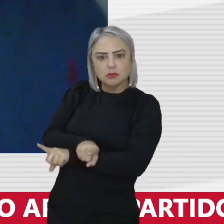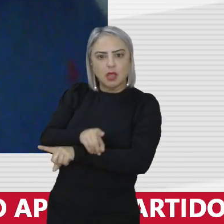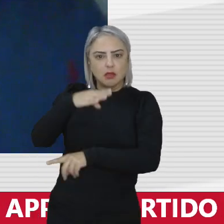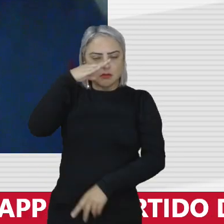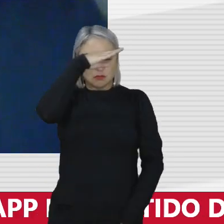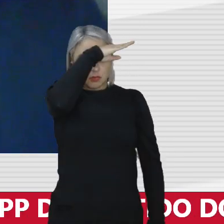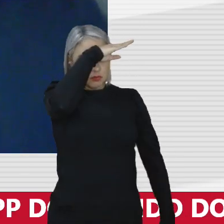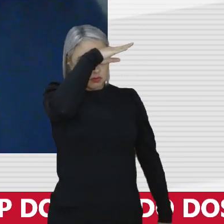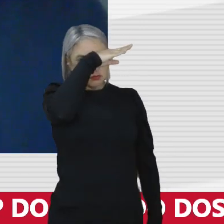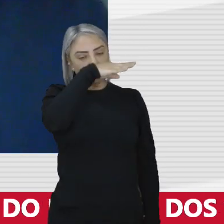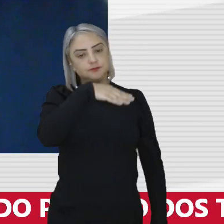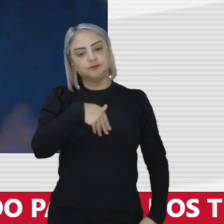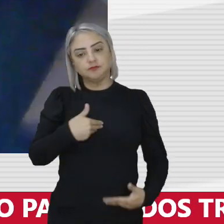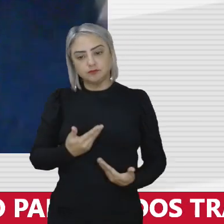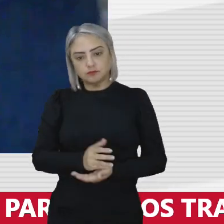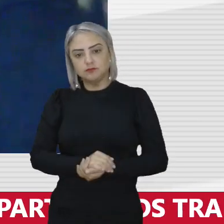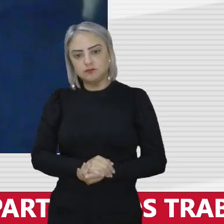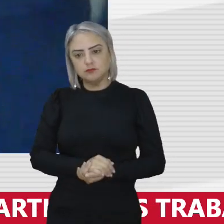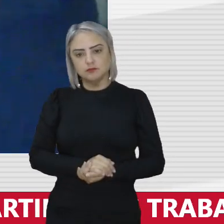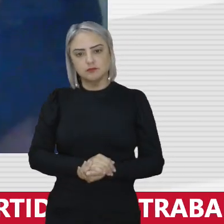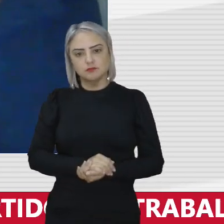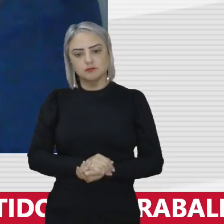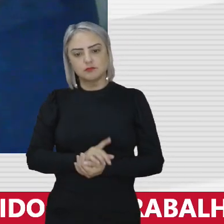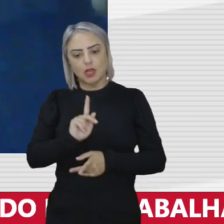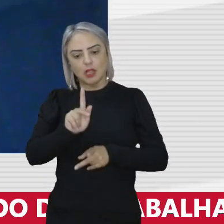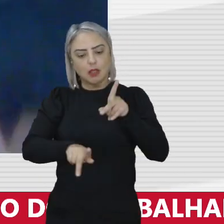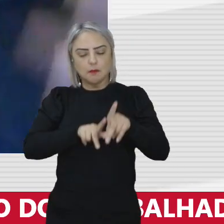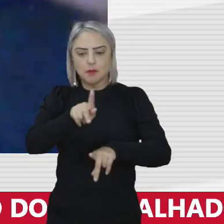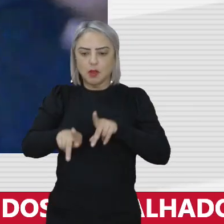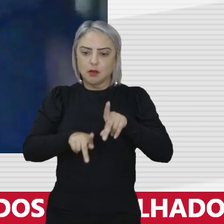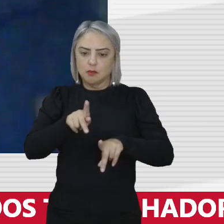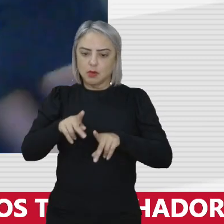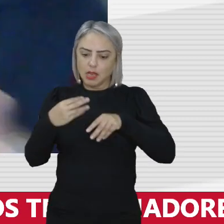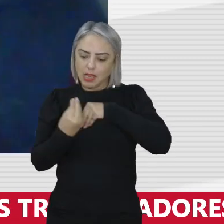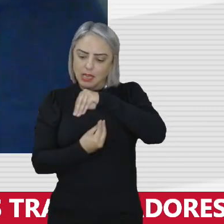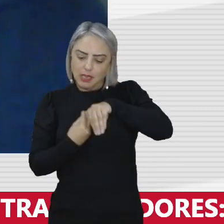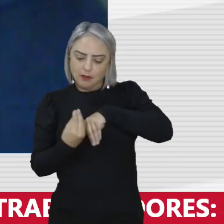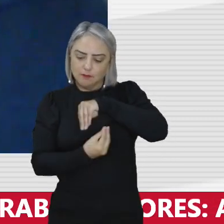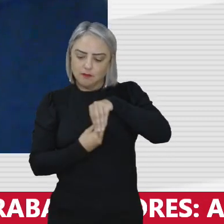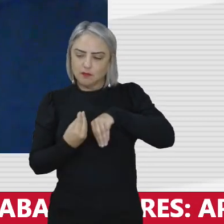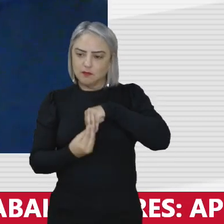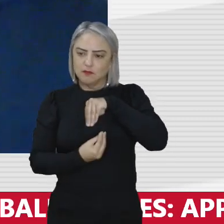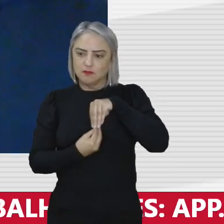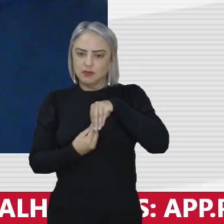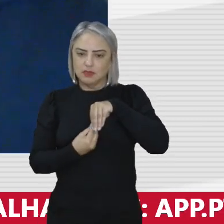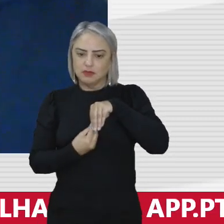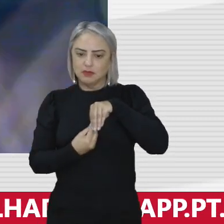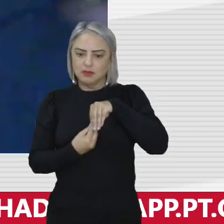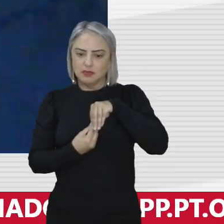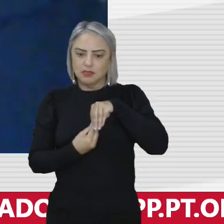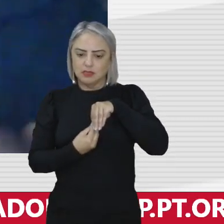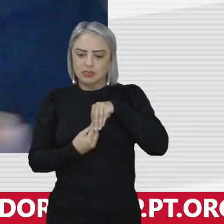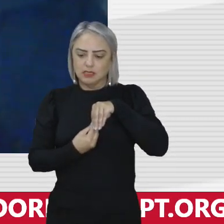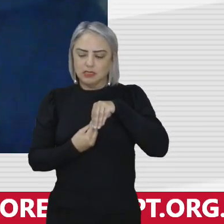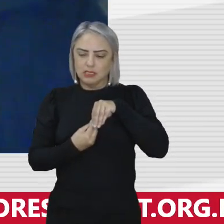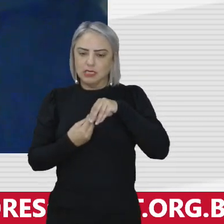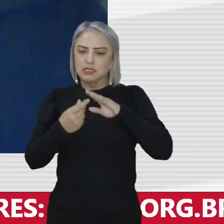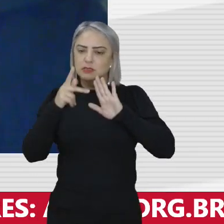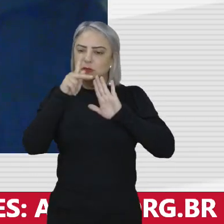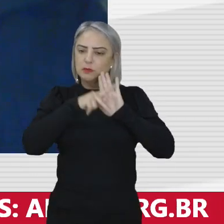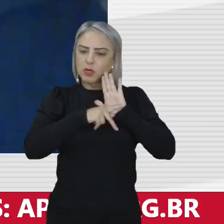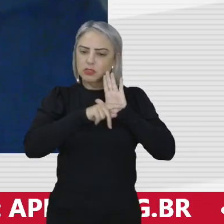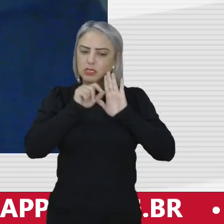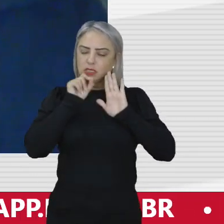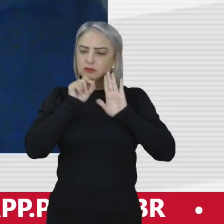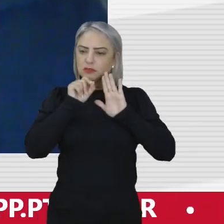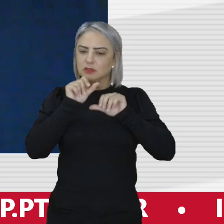bolsonarismo e a população envolvida nesse grande projeto que